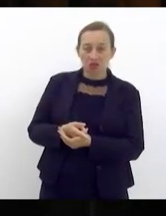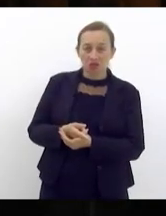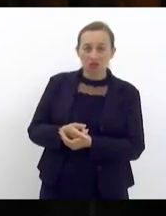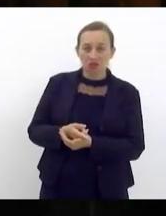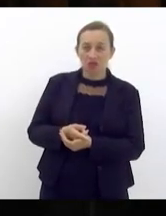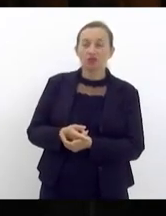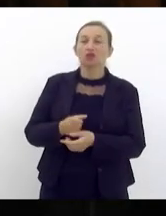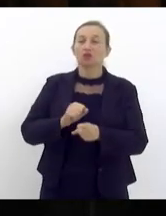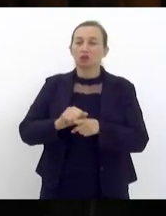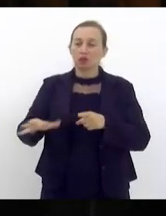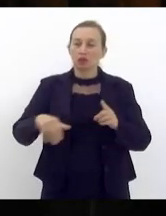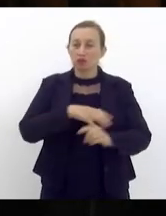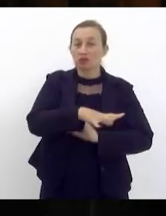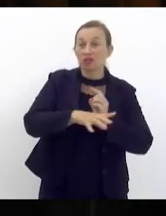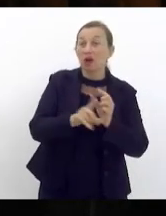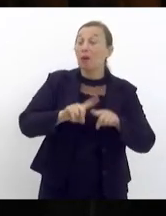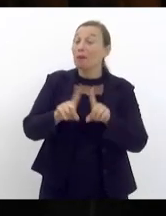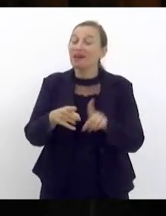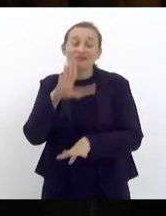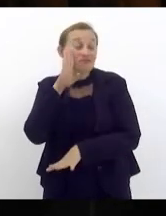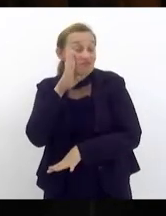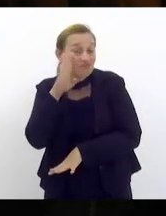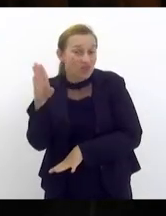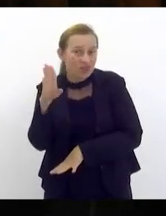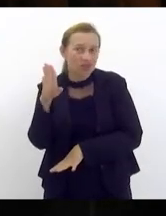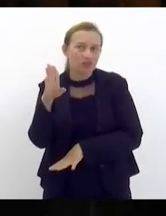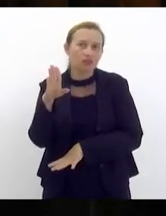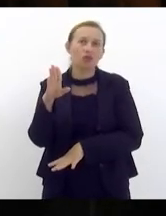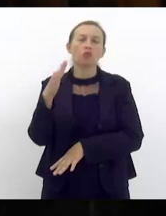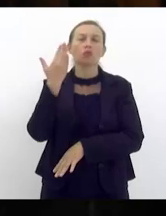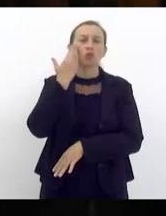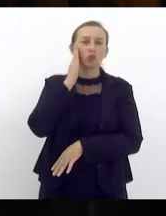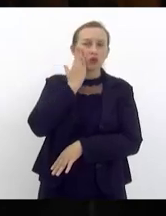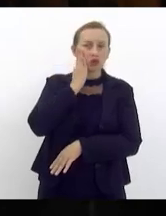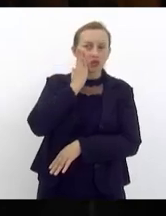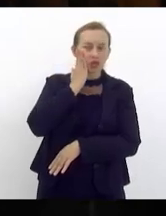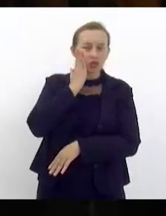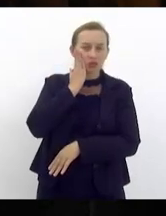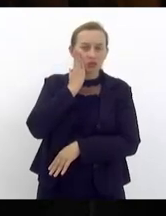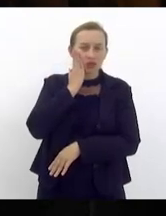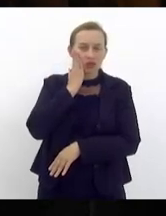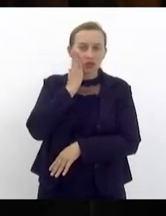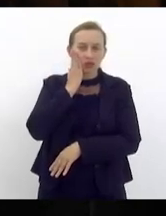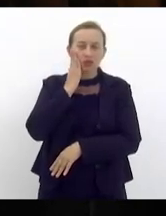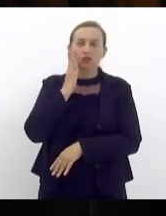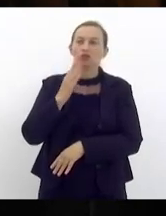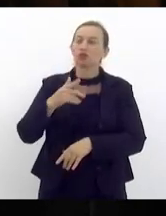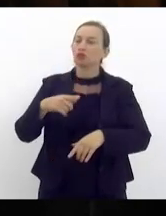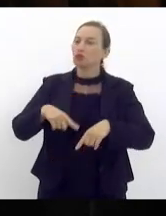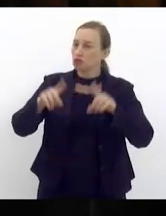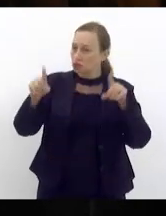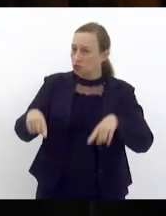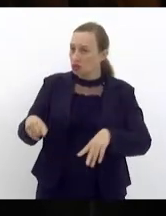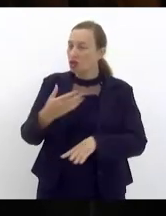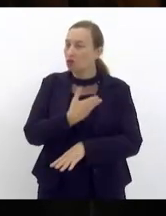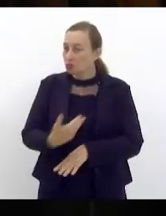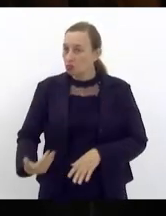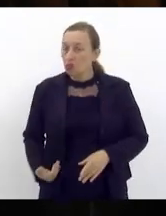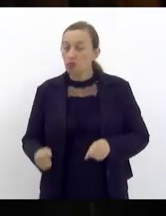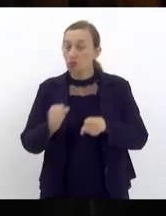social mas é fundamental a compreensão dos agentes públicos de que o aluguel social